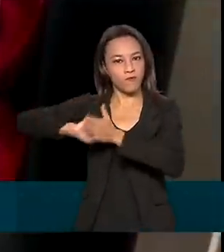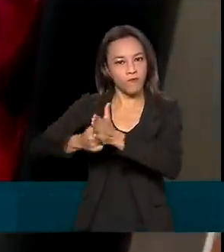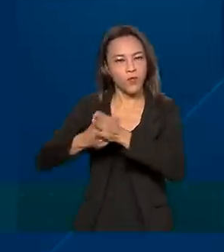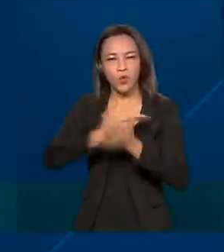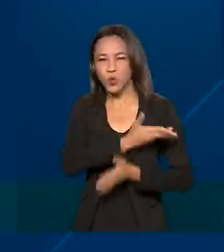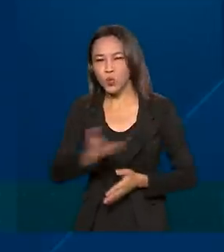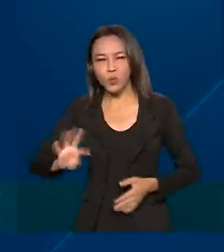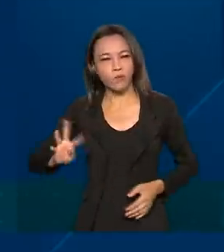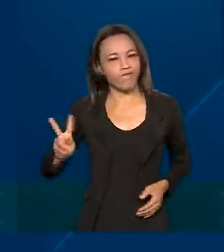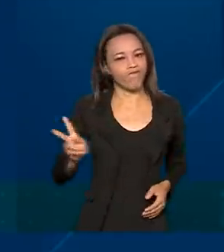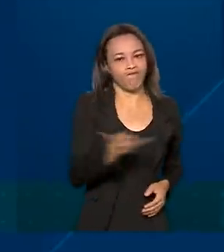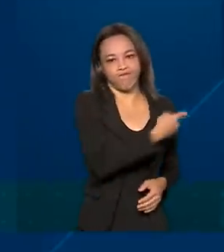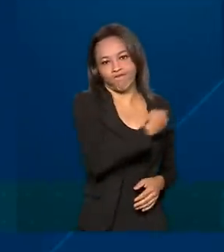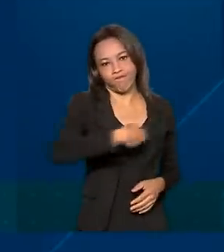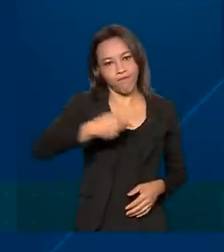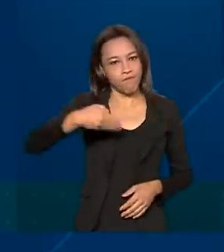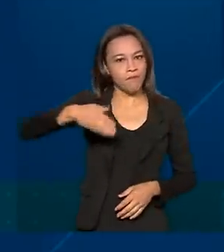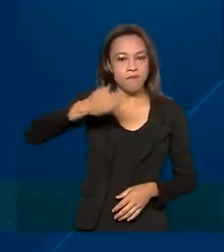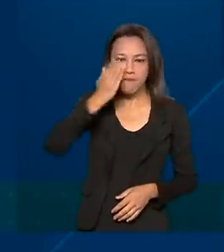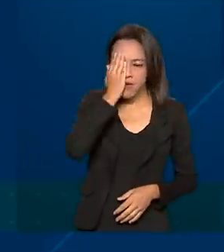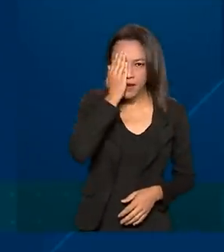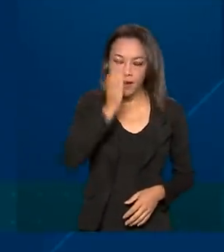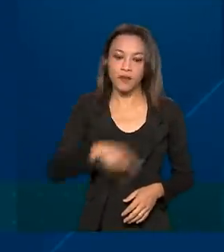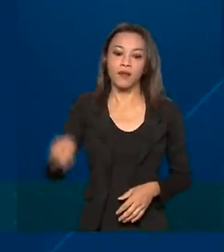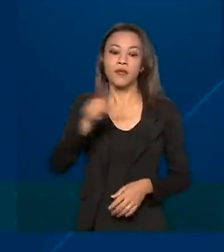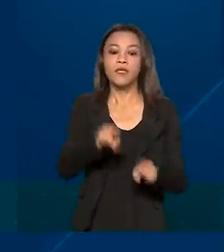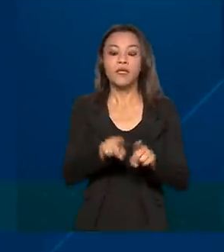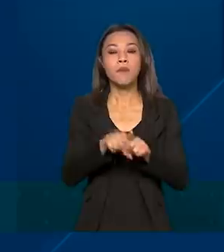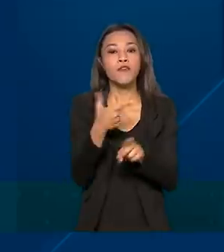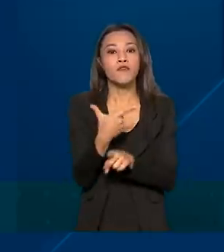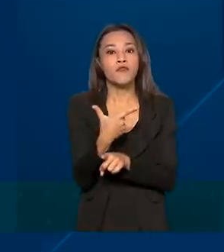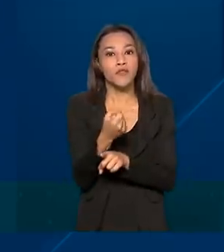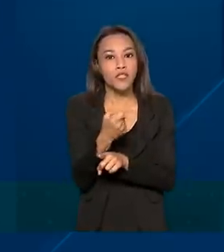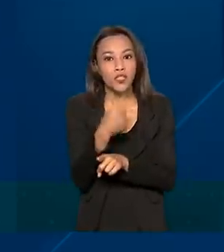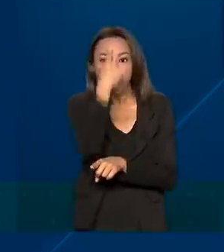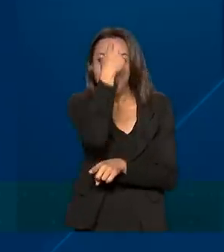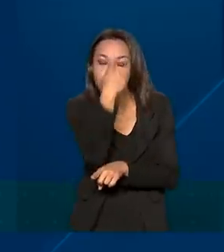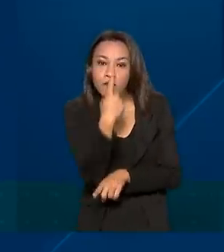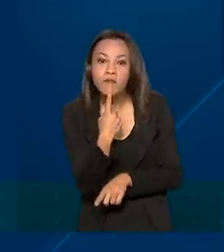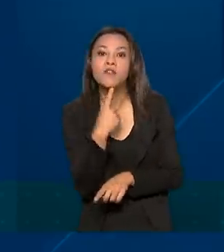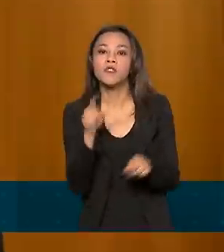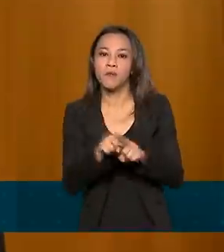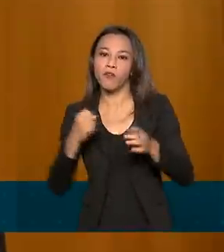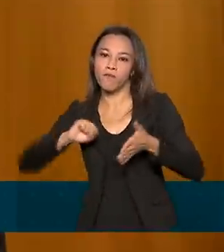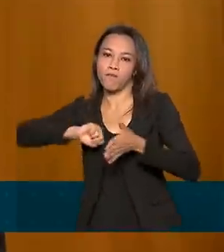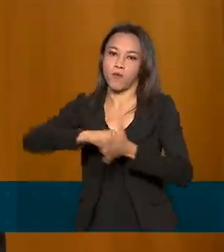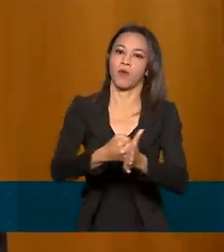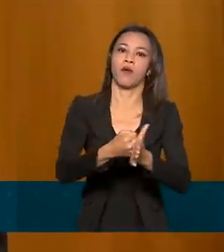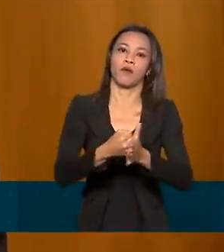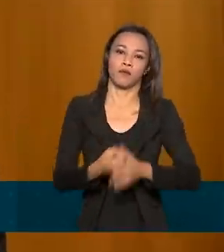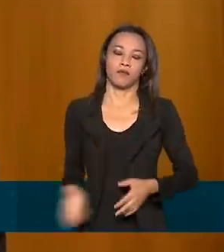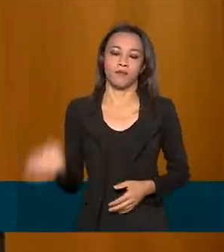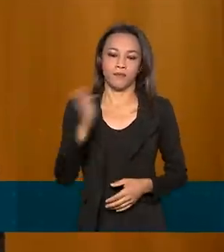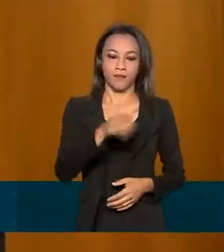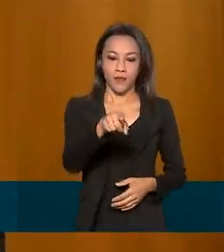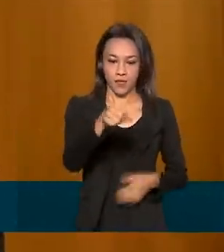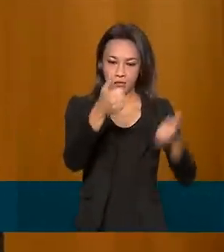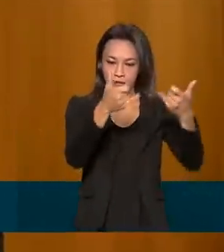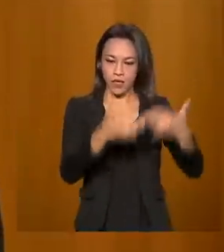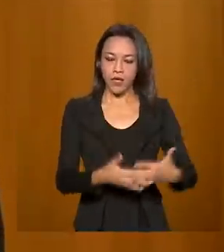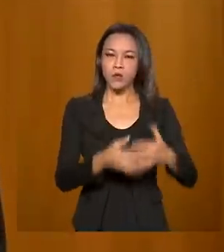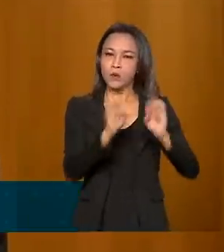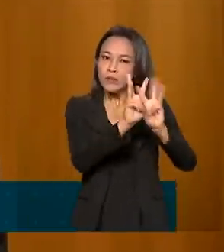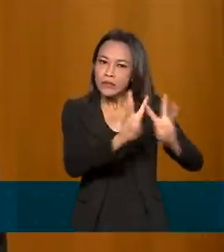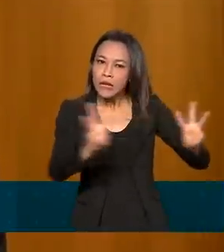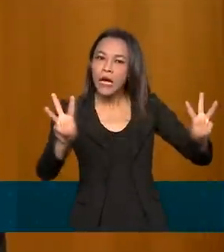ilegais, além de bloquear 20 perfis em redes sociais dos investigados. Dos sites trabalhados,